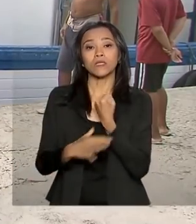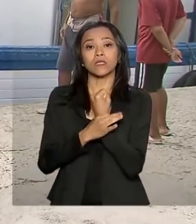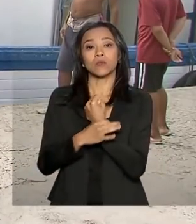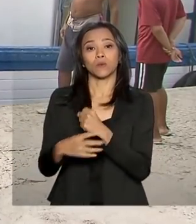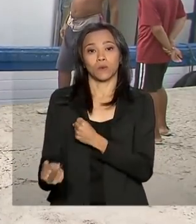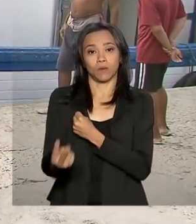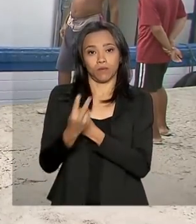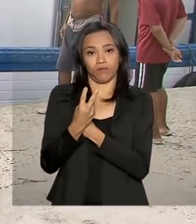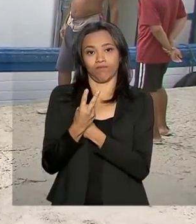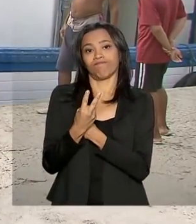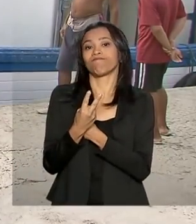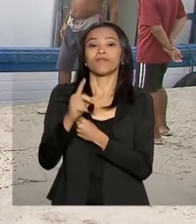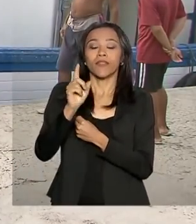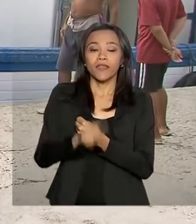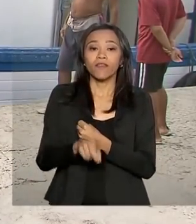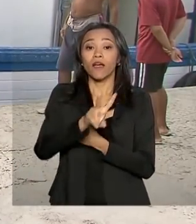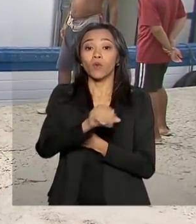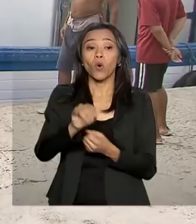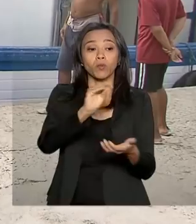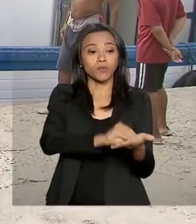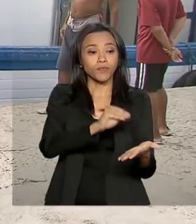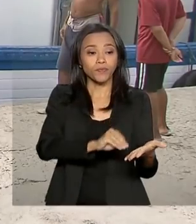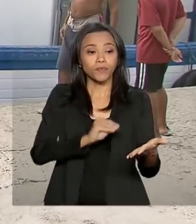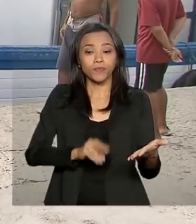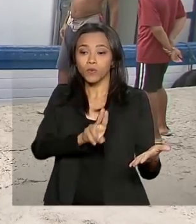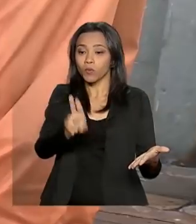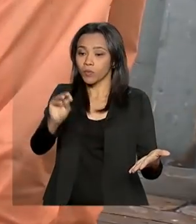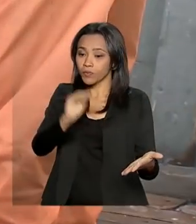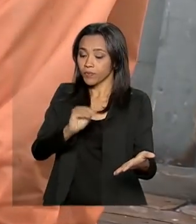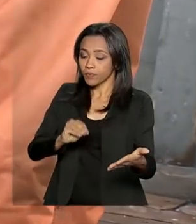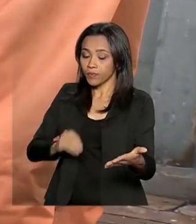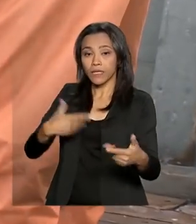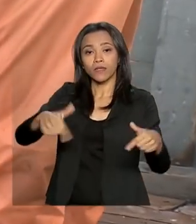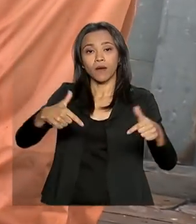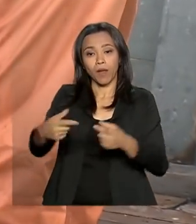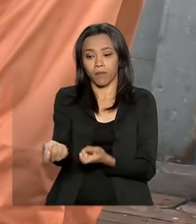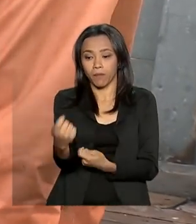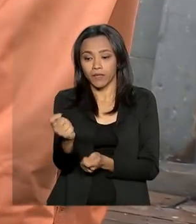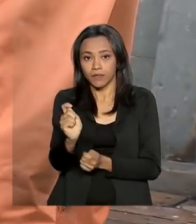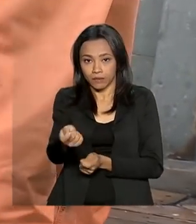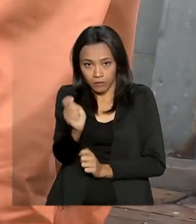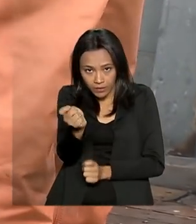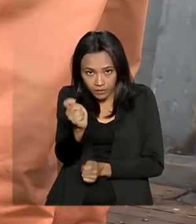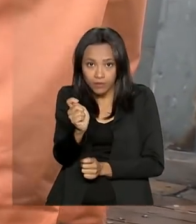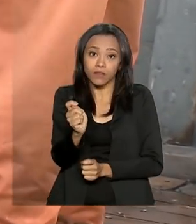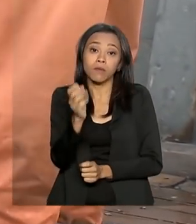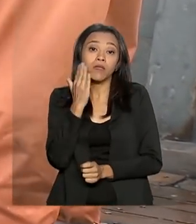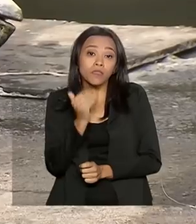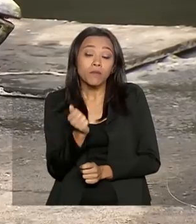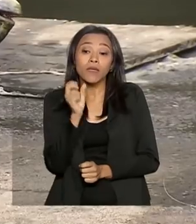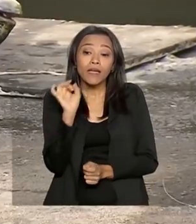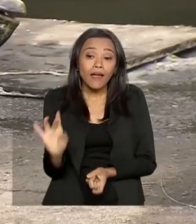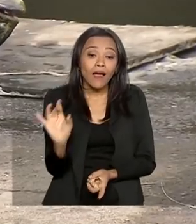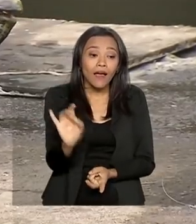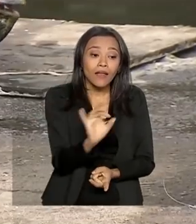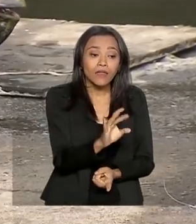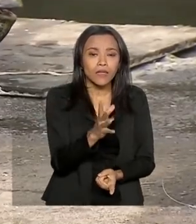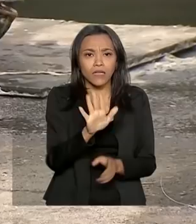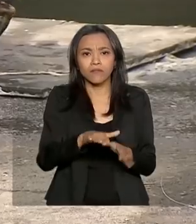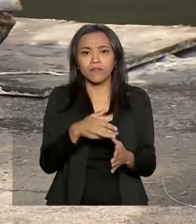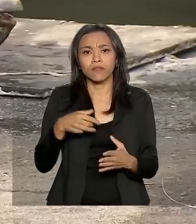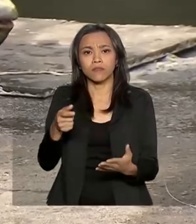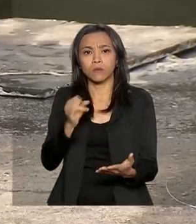junho, será feito um recadastramento dos pescadores artesanais e um cruzamento de dados para verificar casos de pagamento